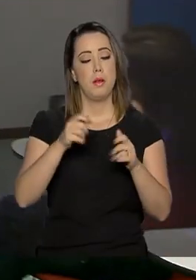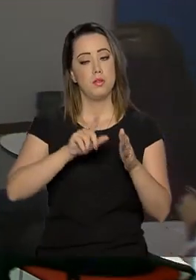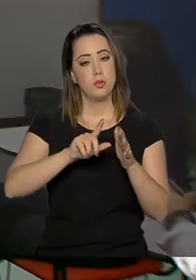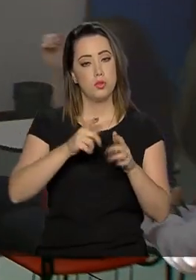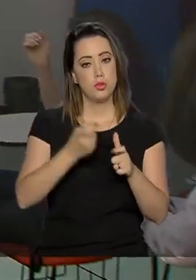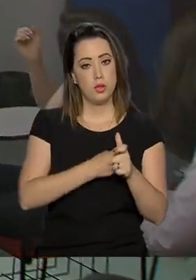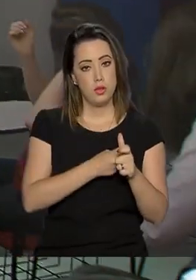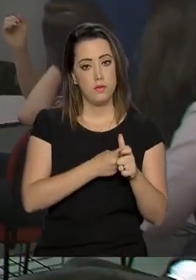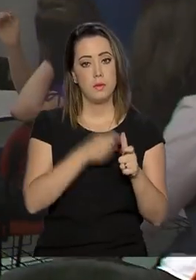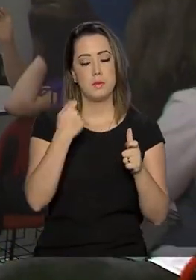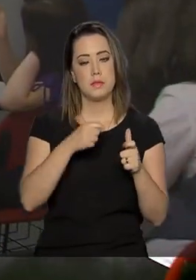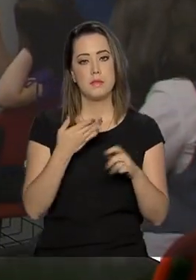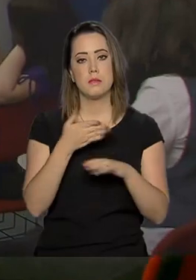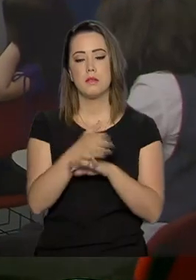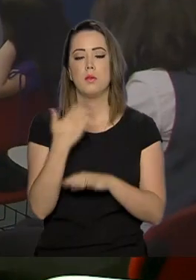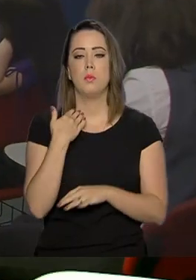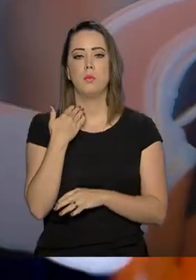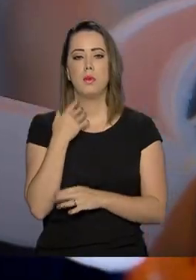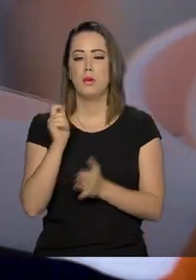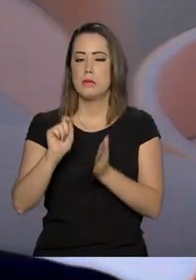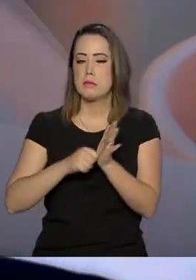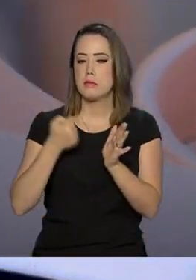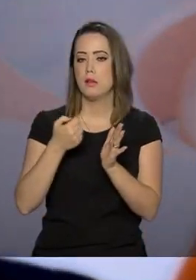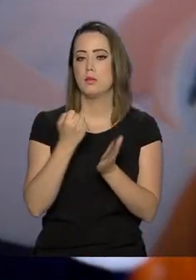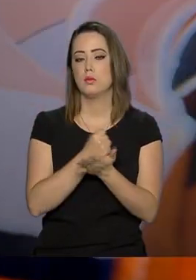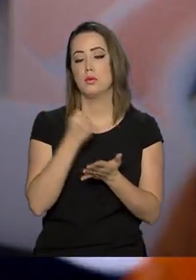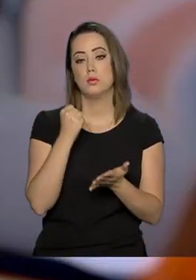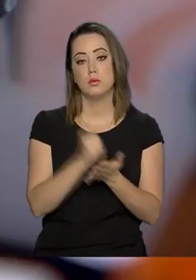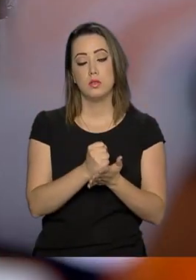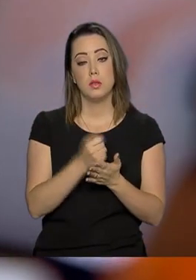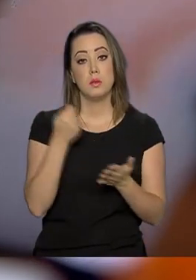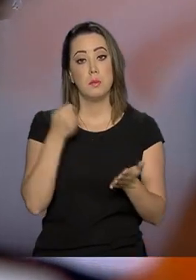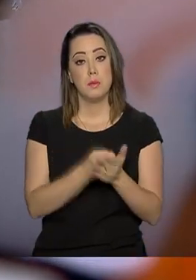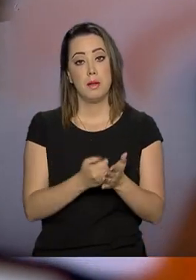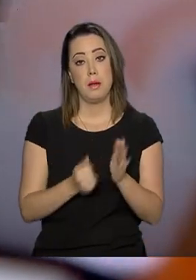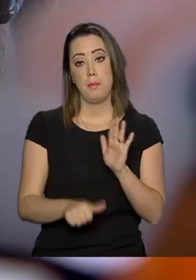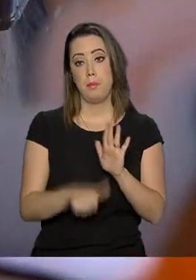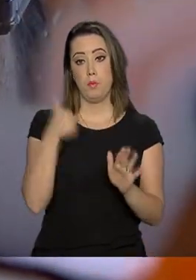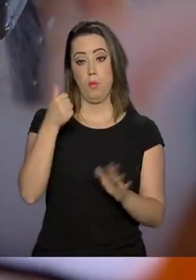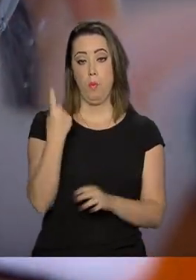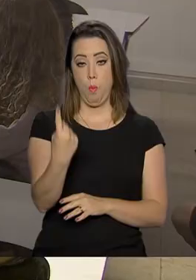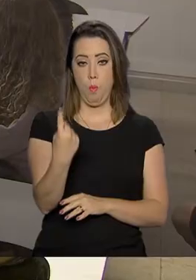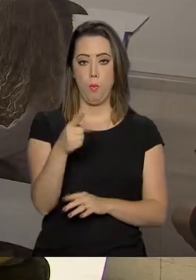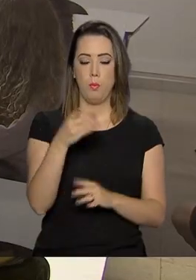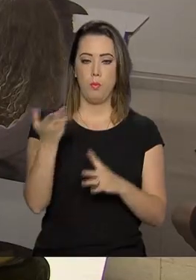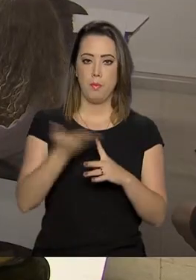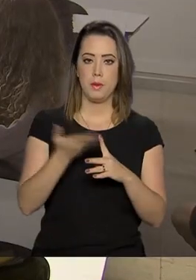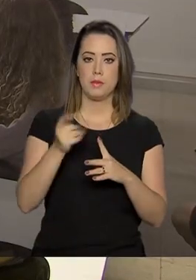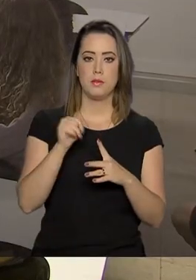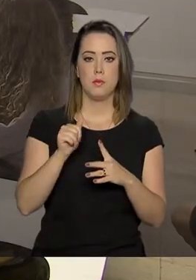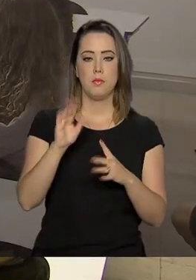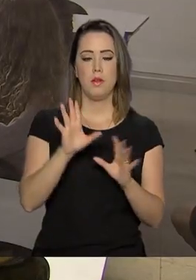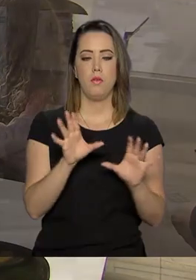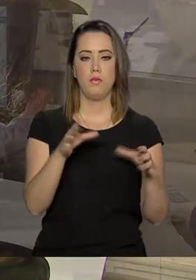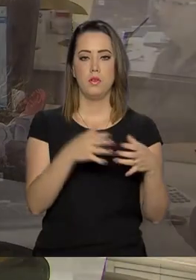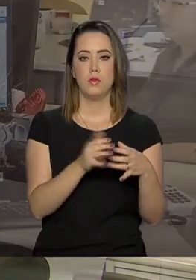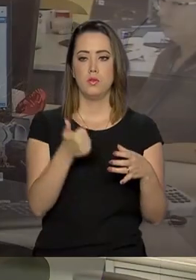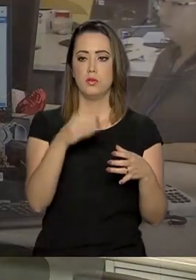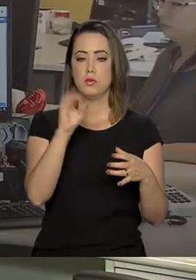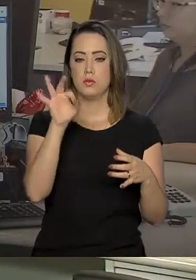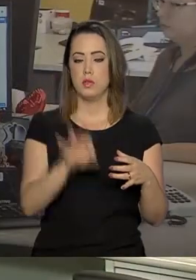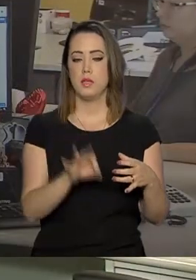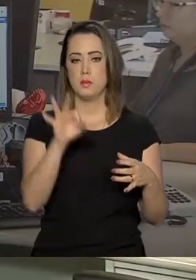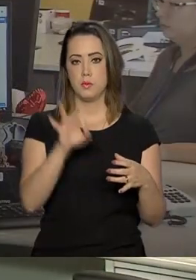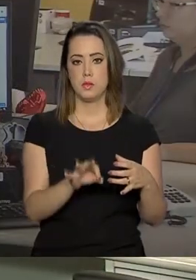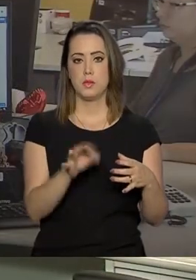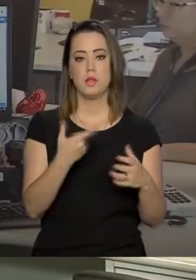procurar a instituição bancária onde foi assinado o contrato do FIES e pagar a parcela de entrada, que corresponde ao maior valor entre 10% da